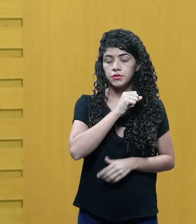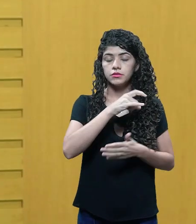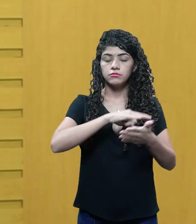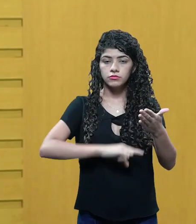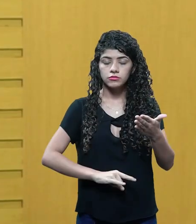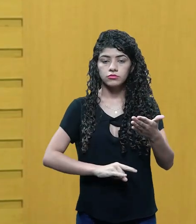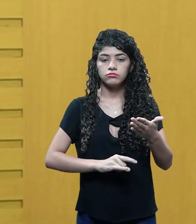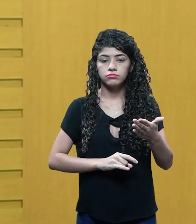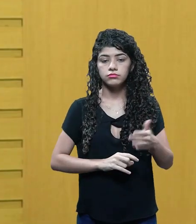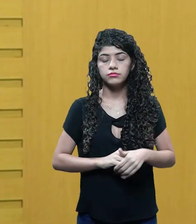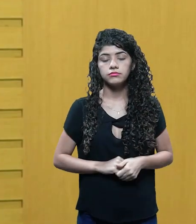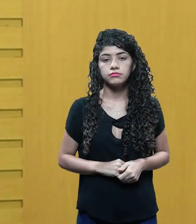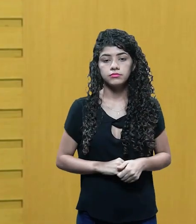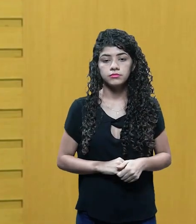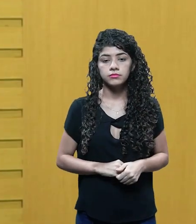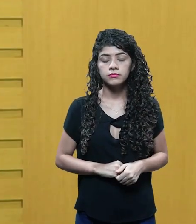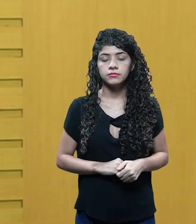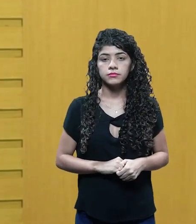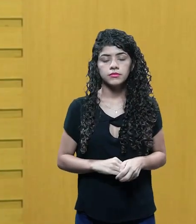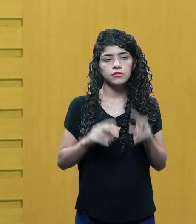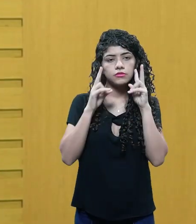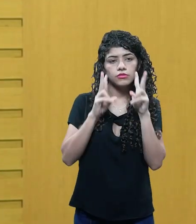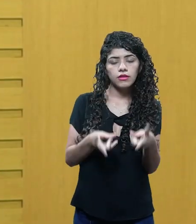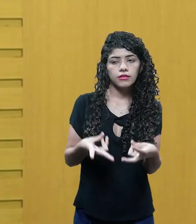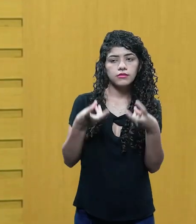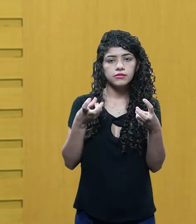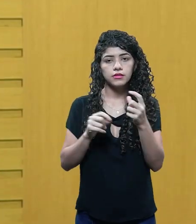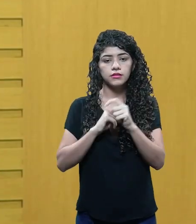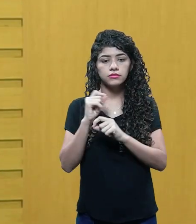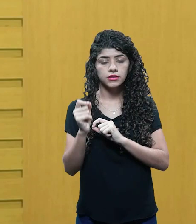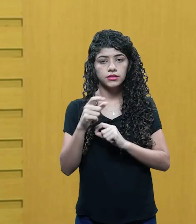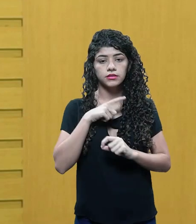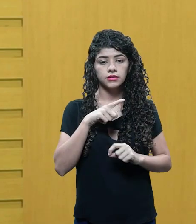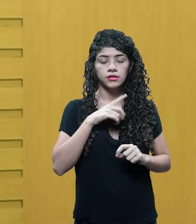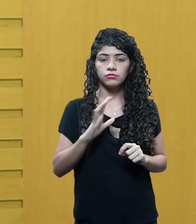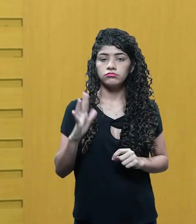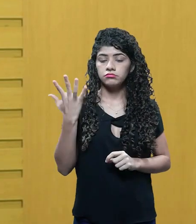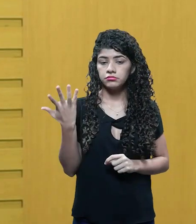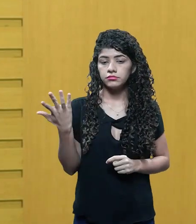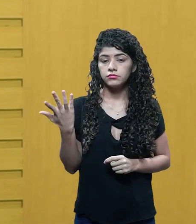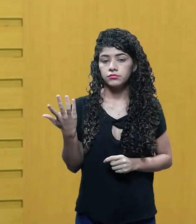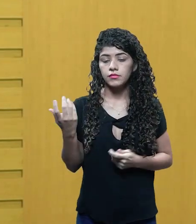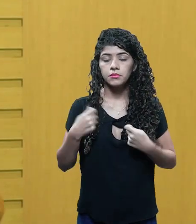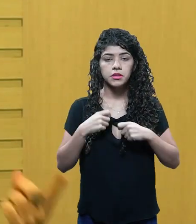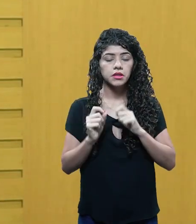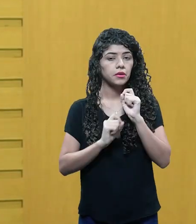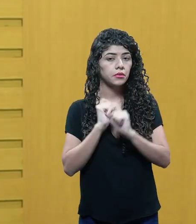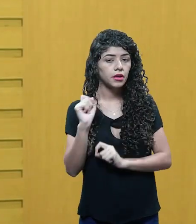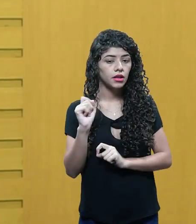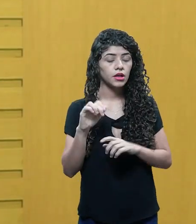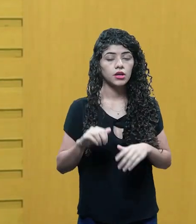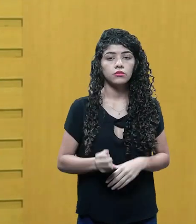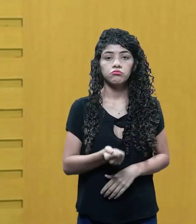possível a este roteiro para se ver a viabilidade de execução desse roteiro, o que vai